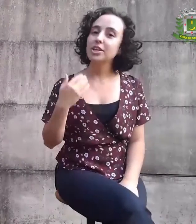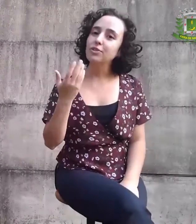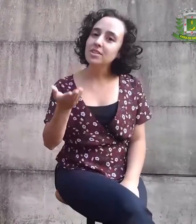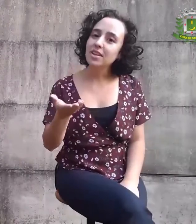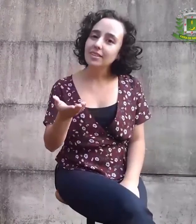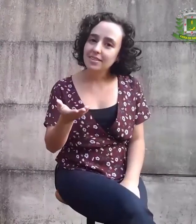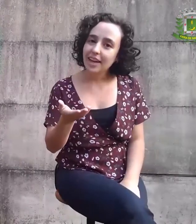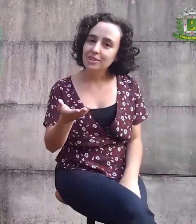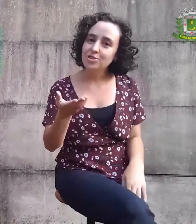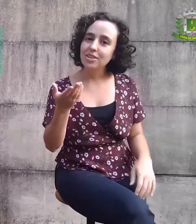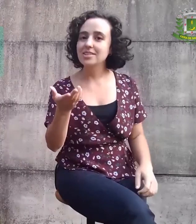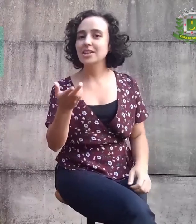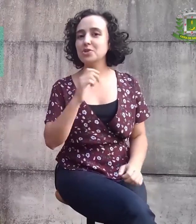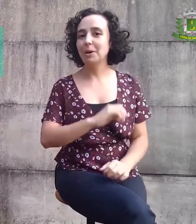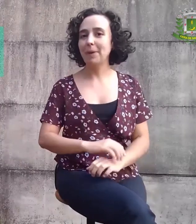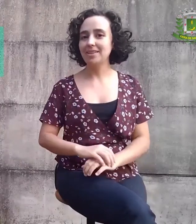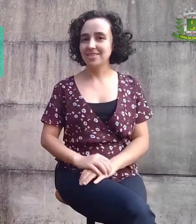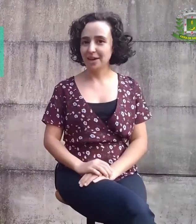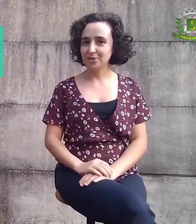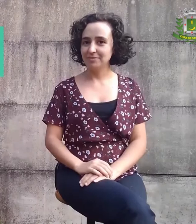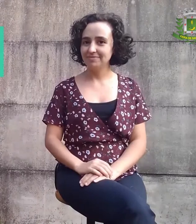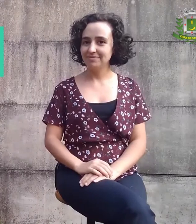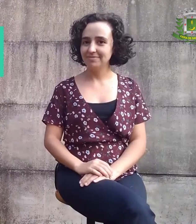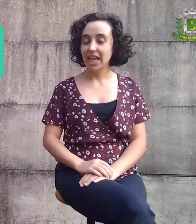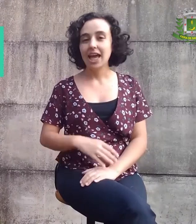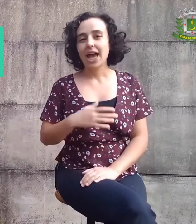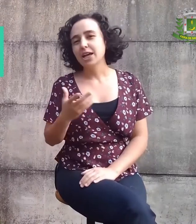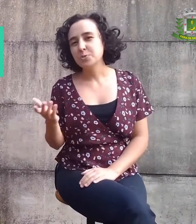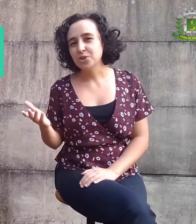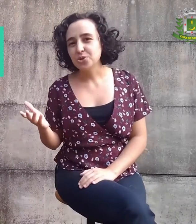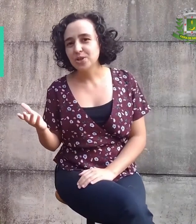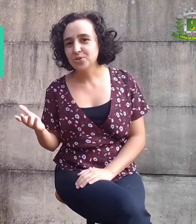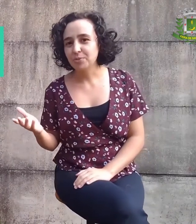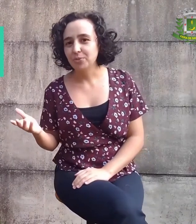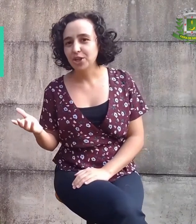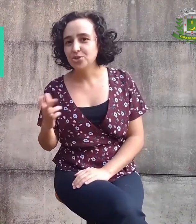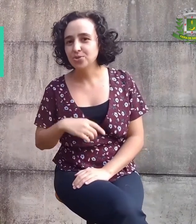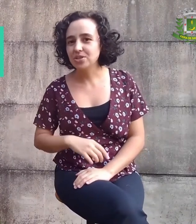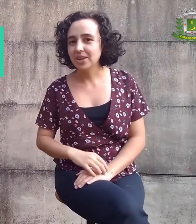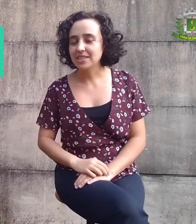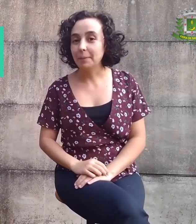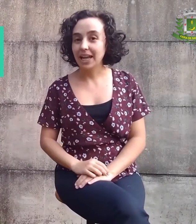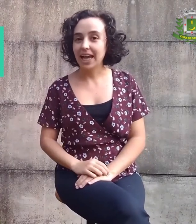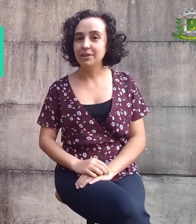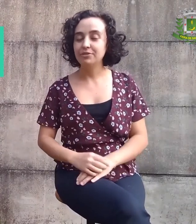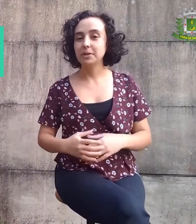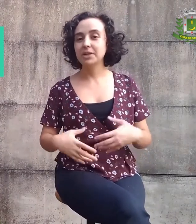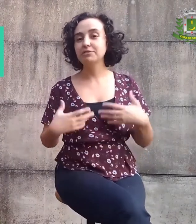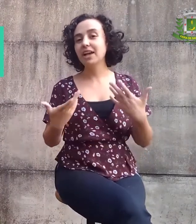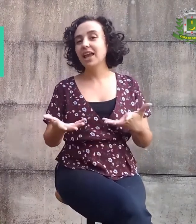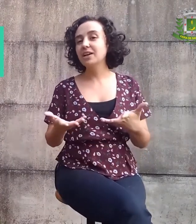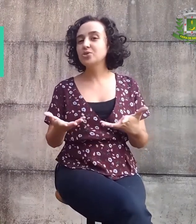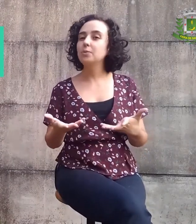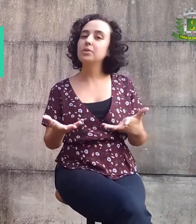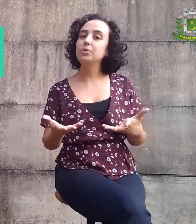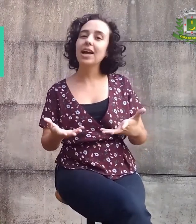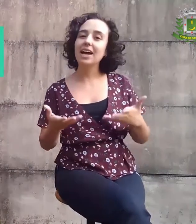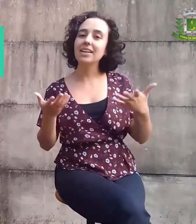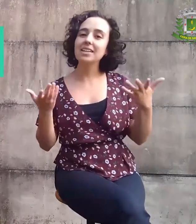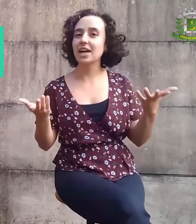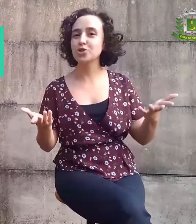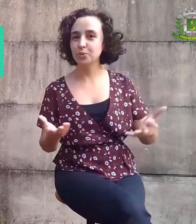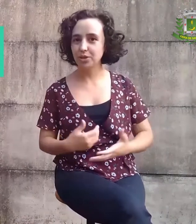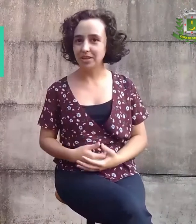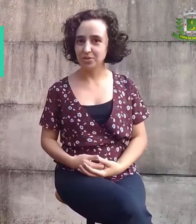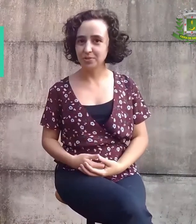O que você entende é que seja uma paisagem. As pessoas normalmente usam essa palavra para falar sobre um